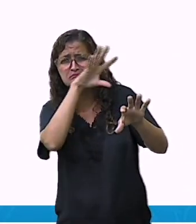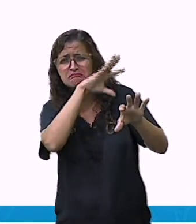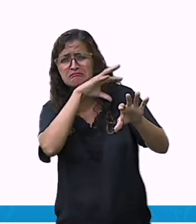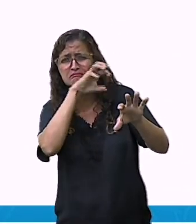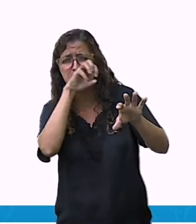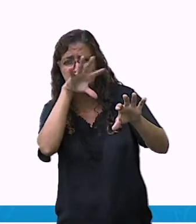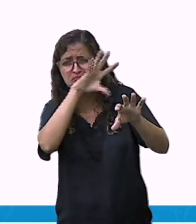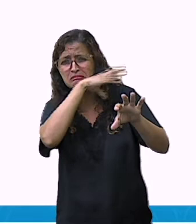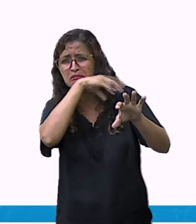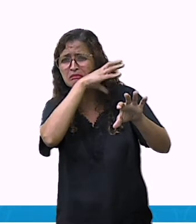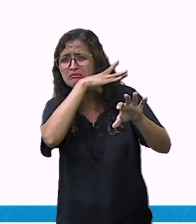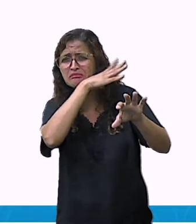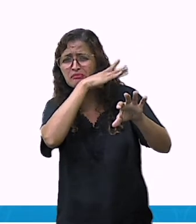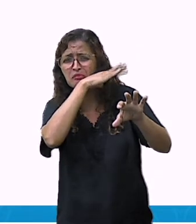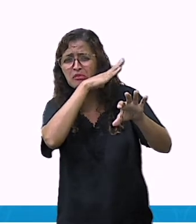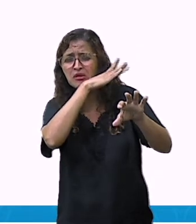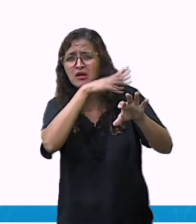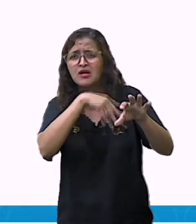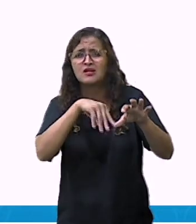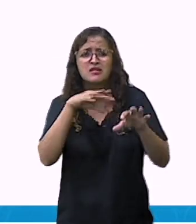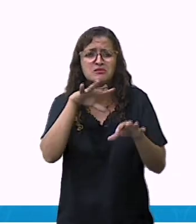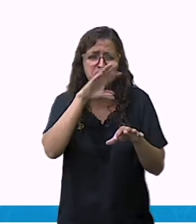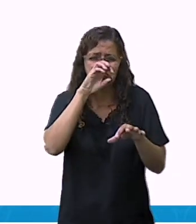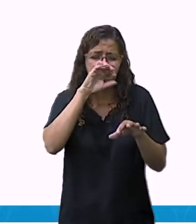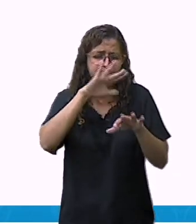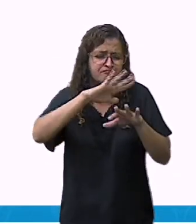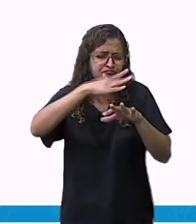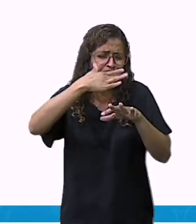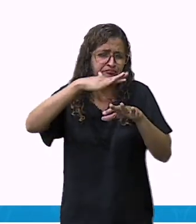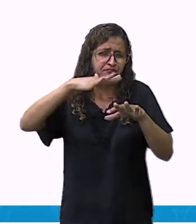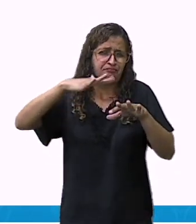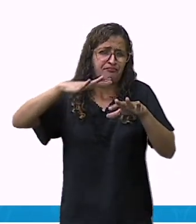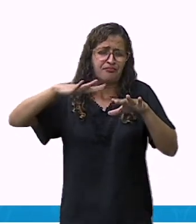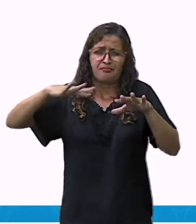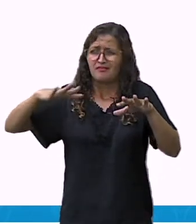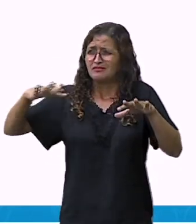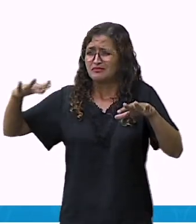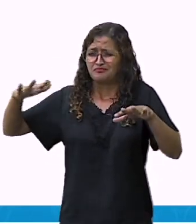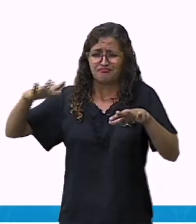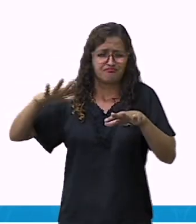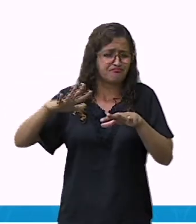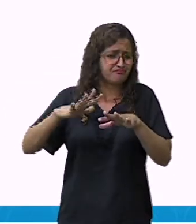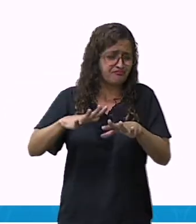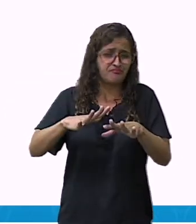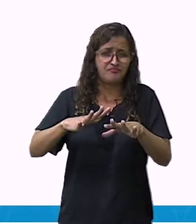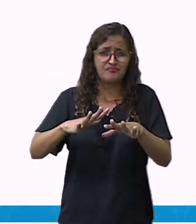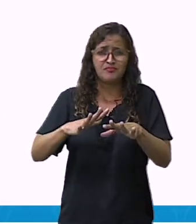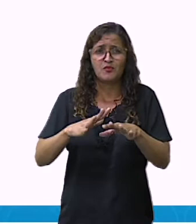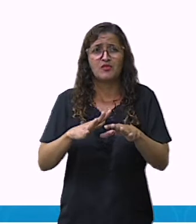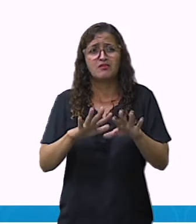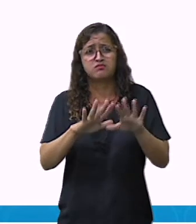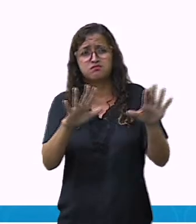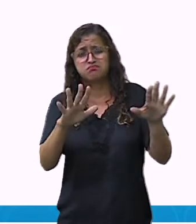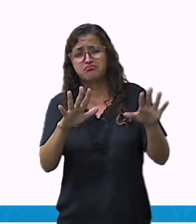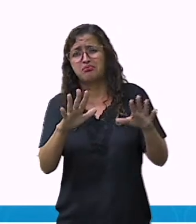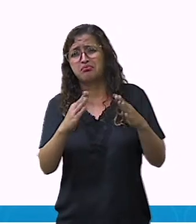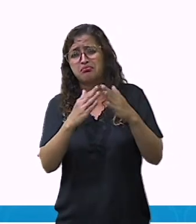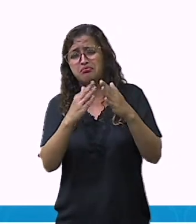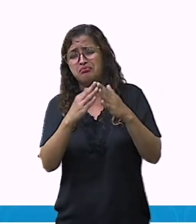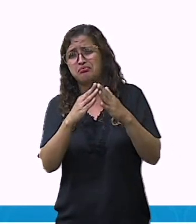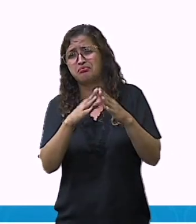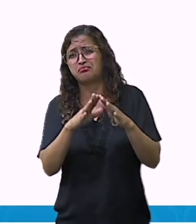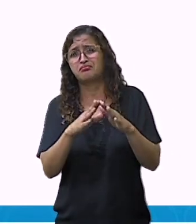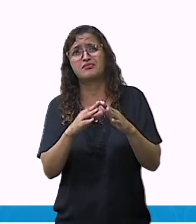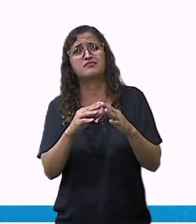de mofo. Um cheiro desagradável, um odor muito desagradável. E quando uma casa, ela é